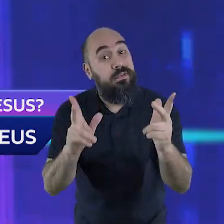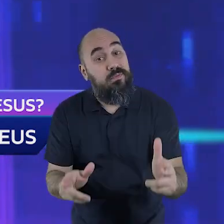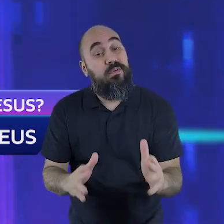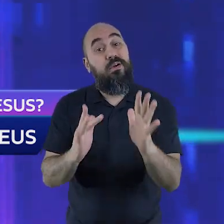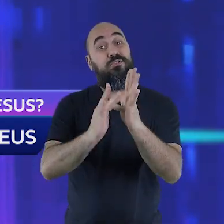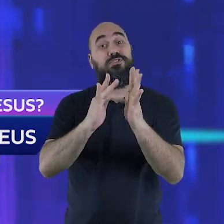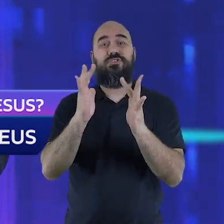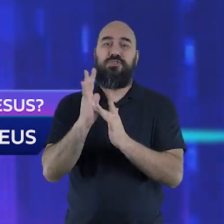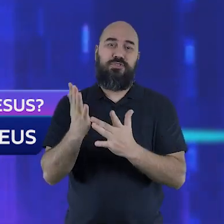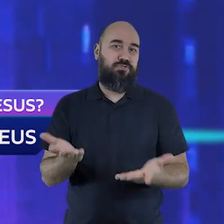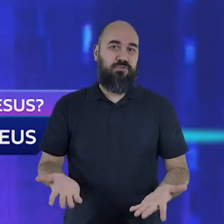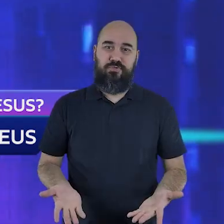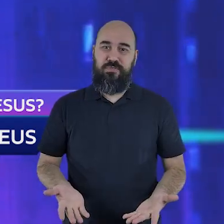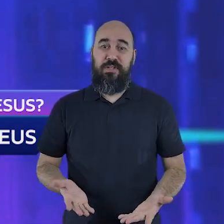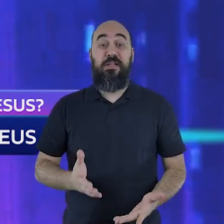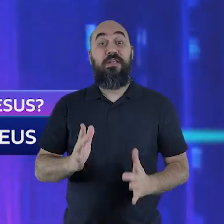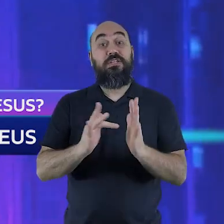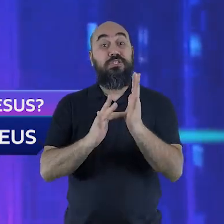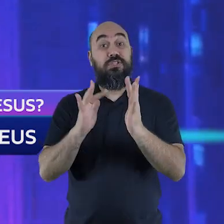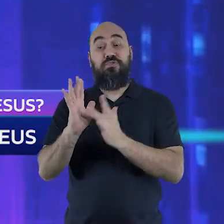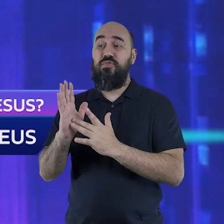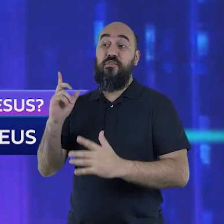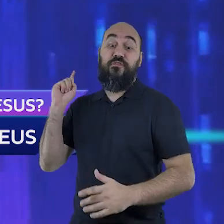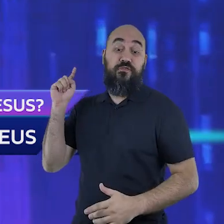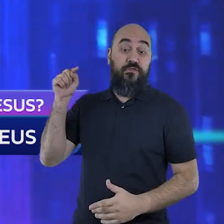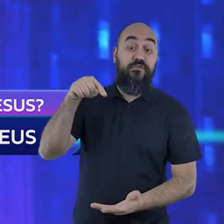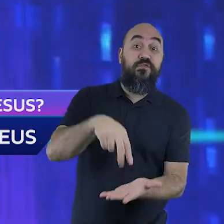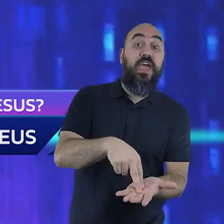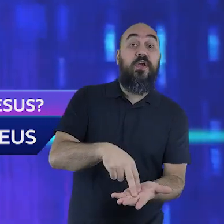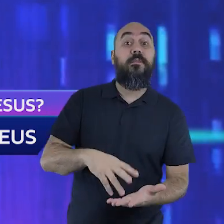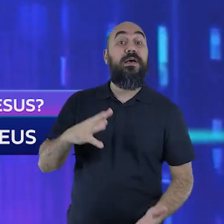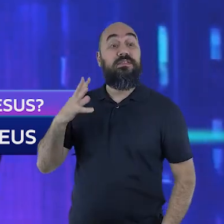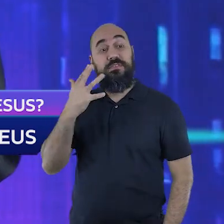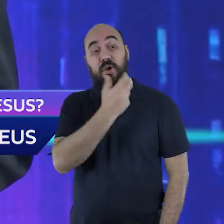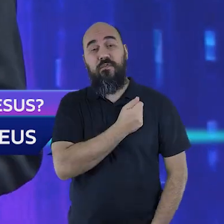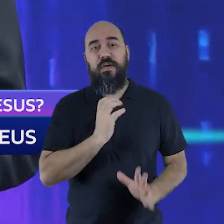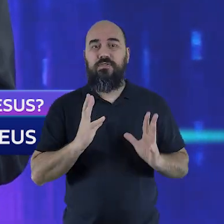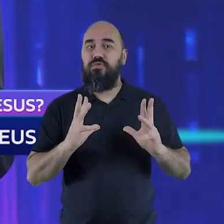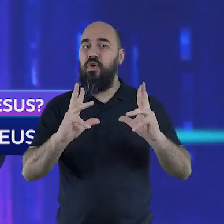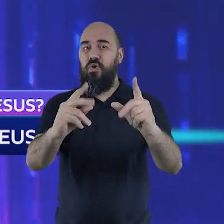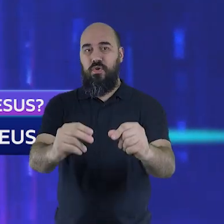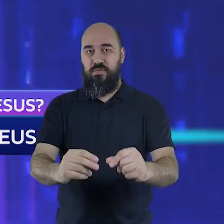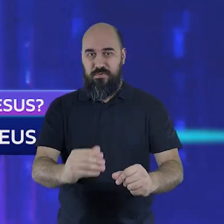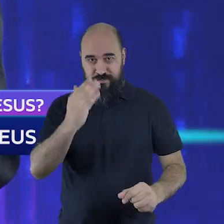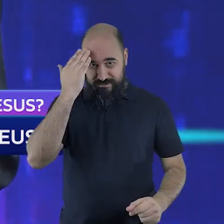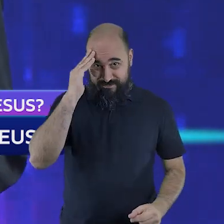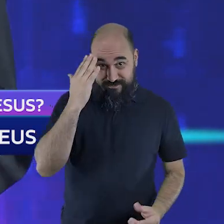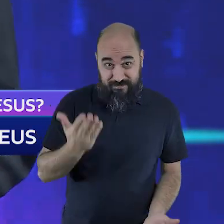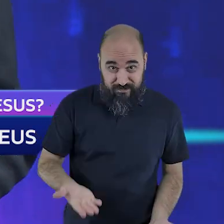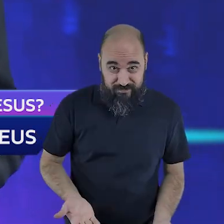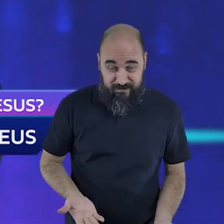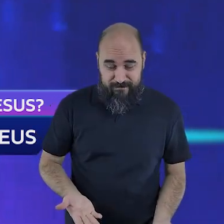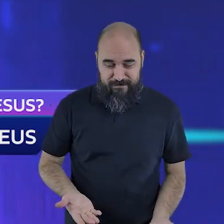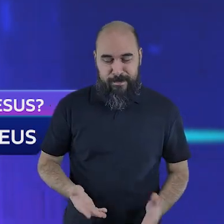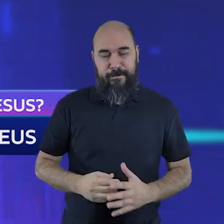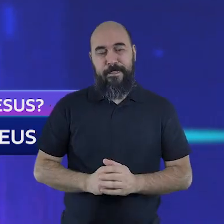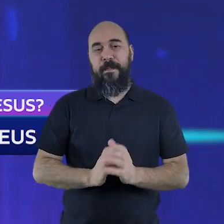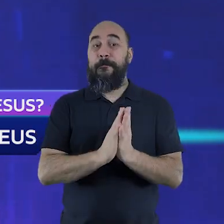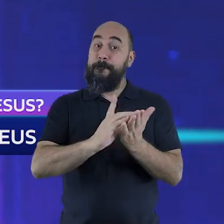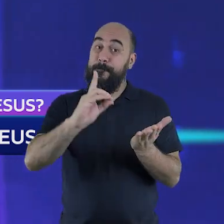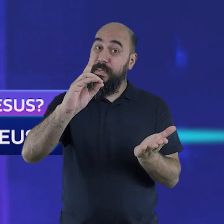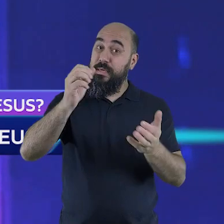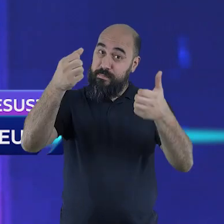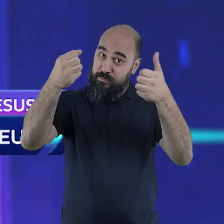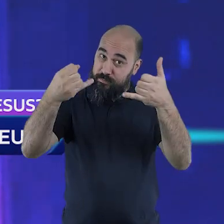para salvar todos os seres humanos pecadores. A Bíblia nos diz que eu e